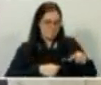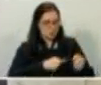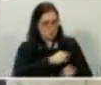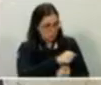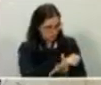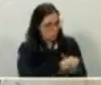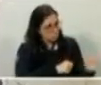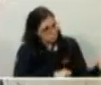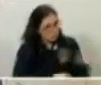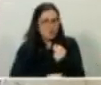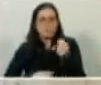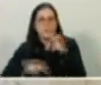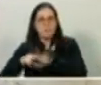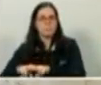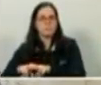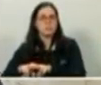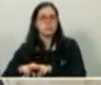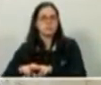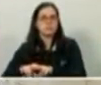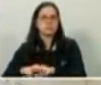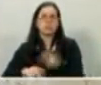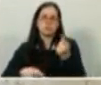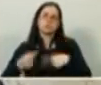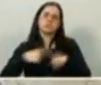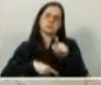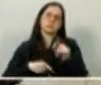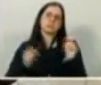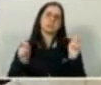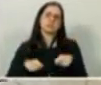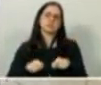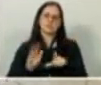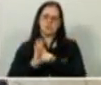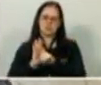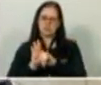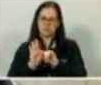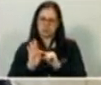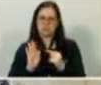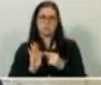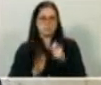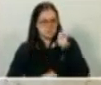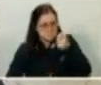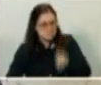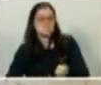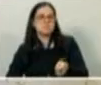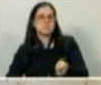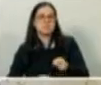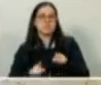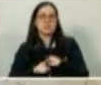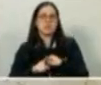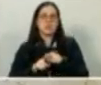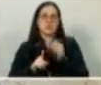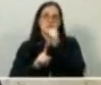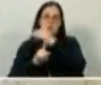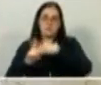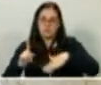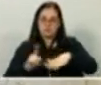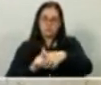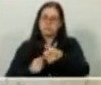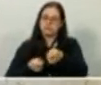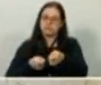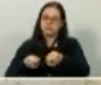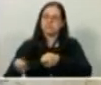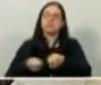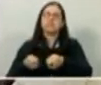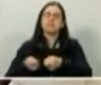levando para a cadeia, só se supera com leis rígidas e com controle social e controle de